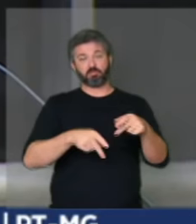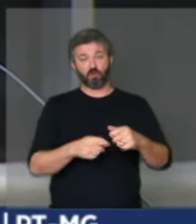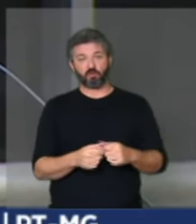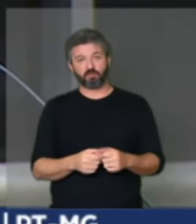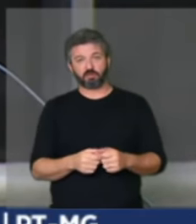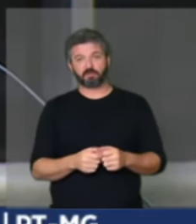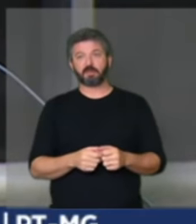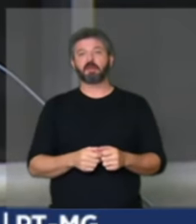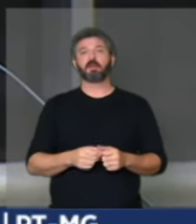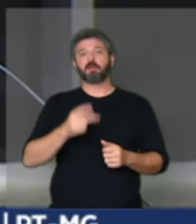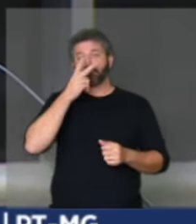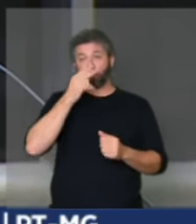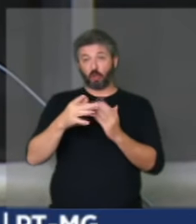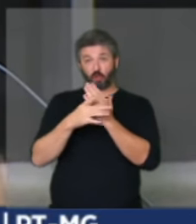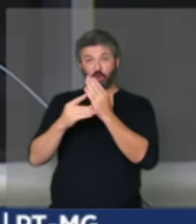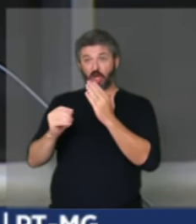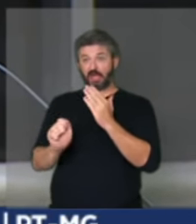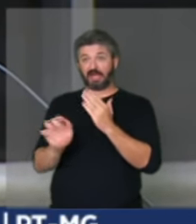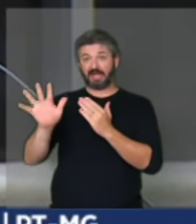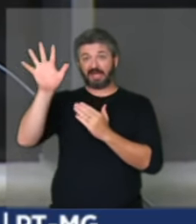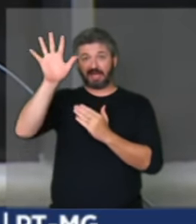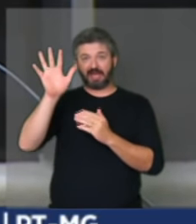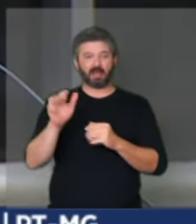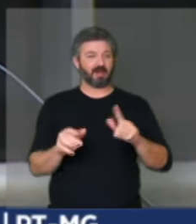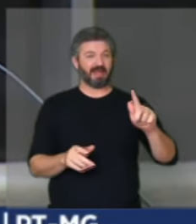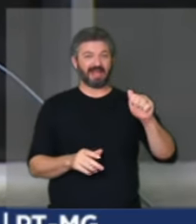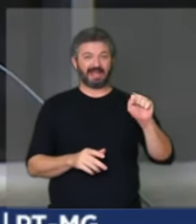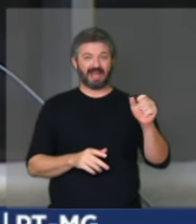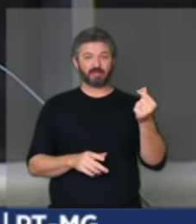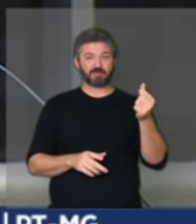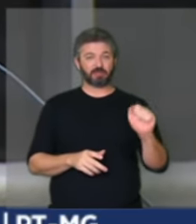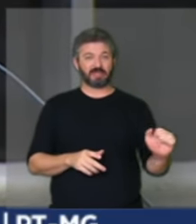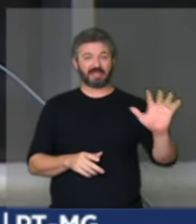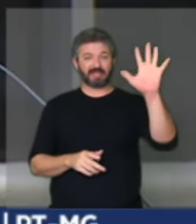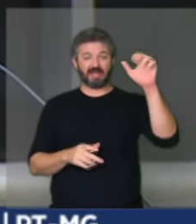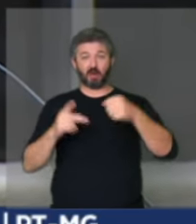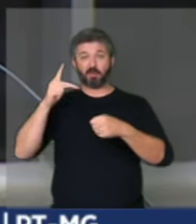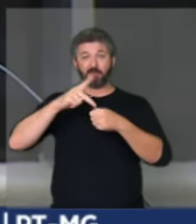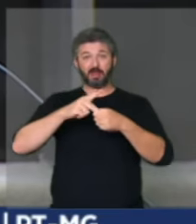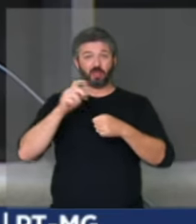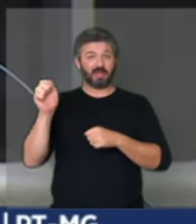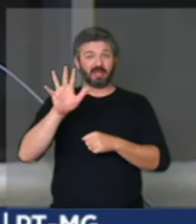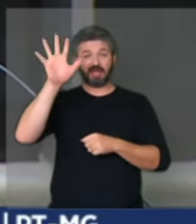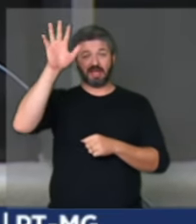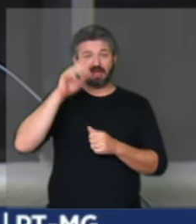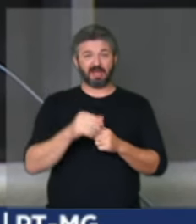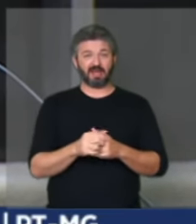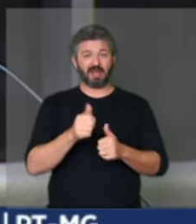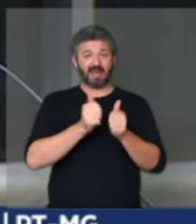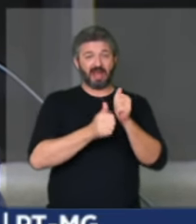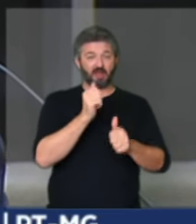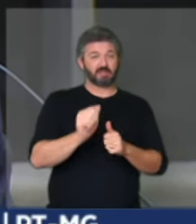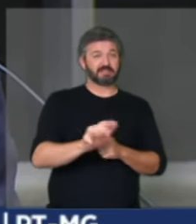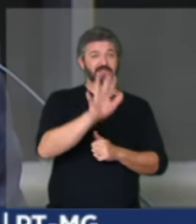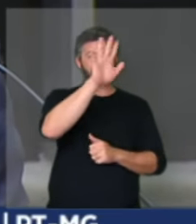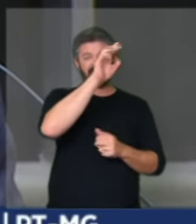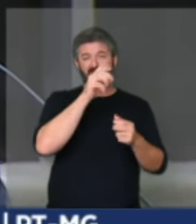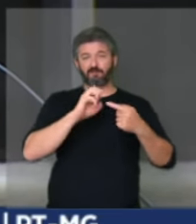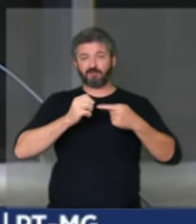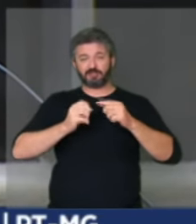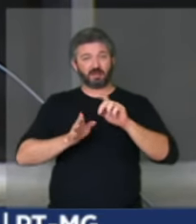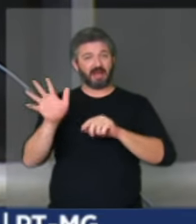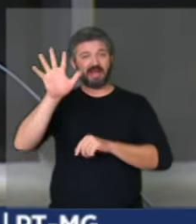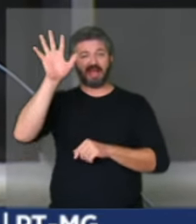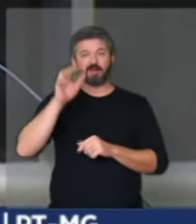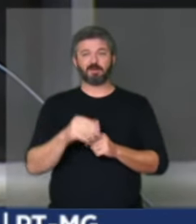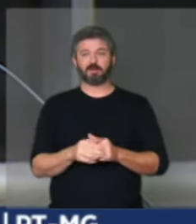com que cada vez que o dólar sobe sobe o gás sobe o petróleo sobe o arroz sobe o feijão e